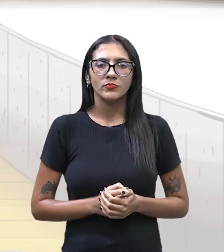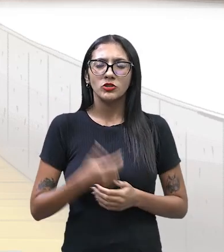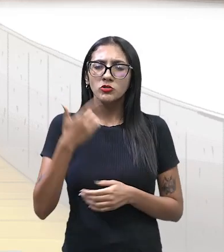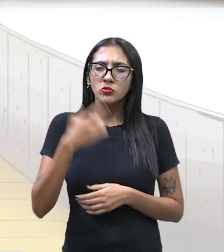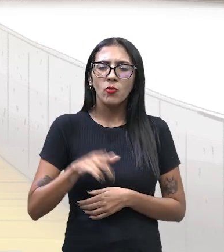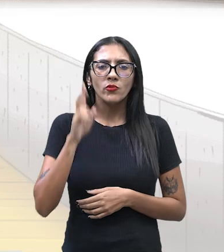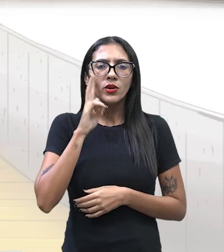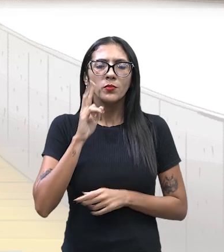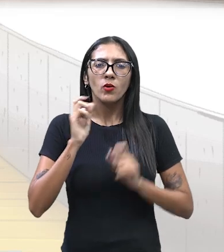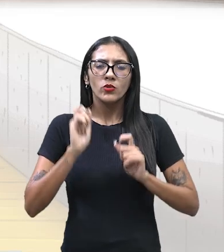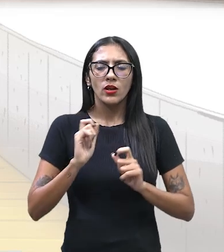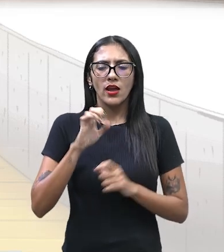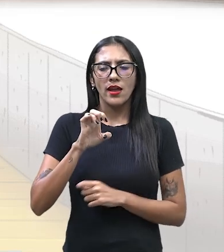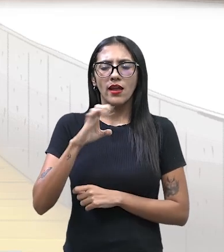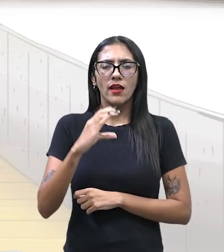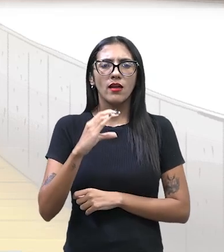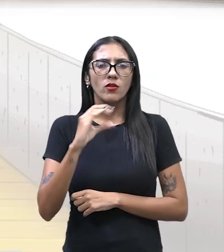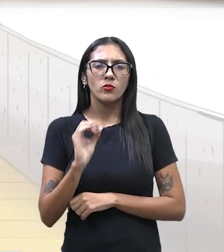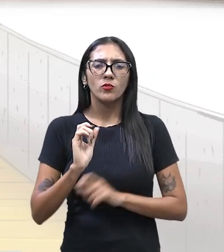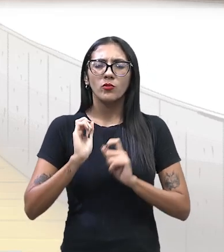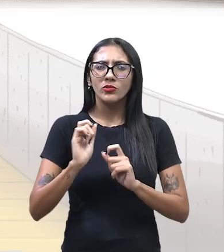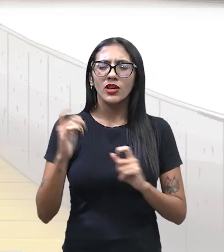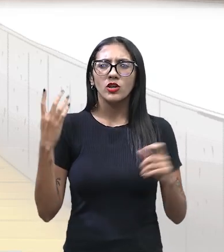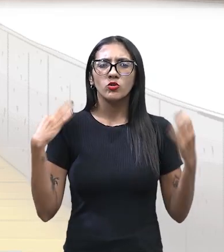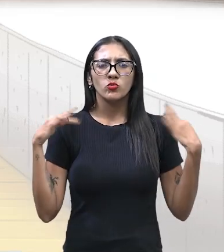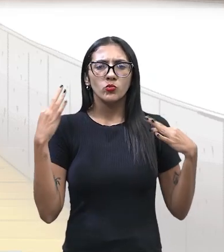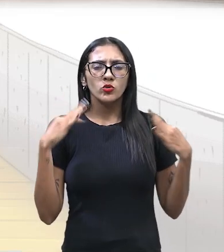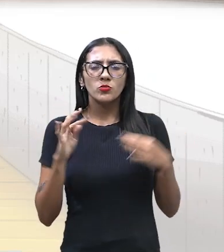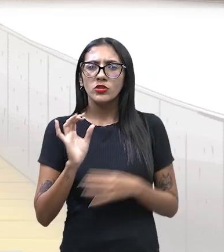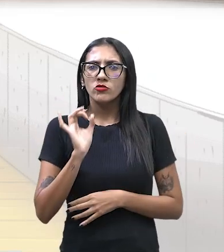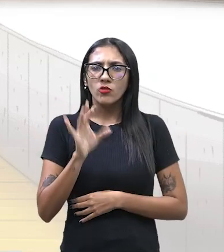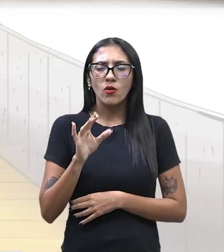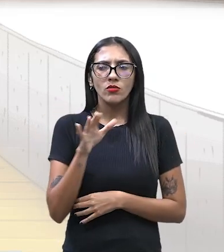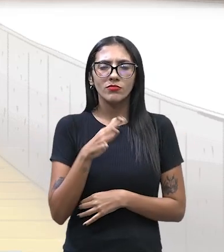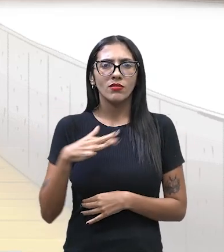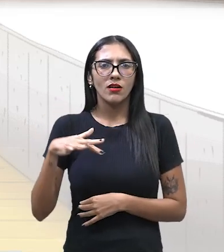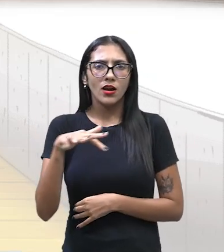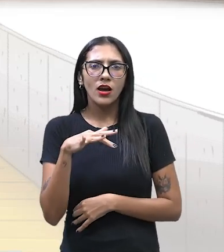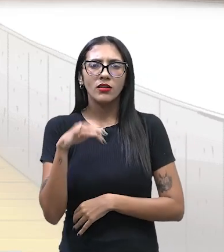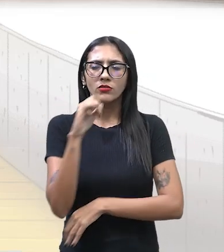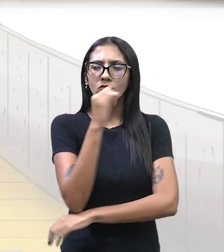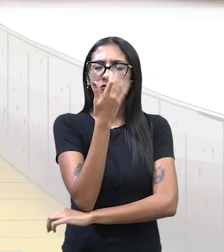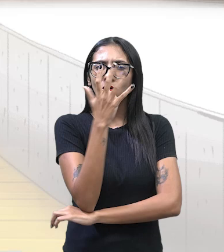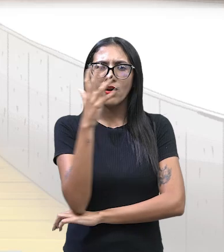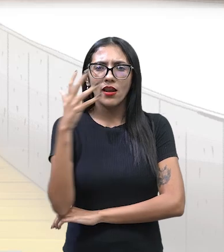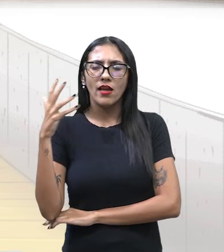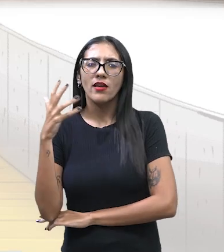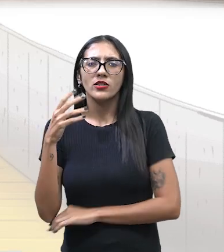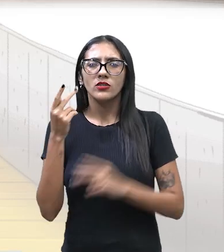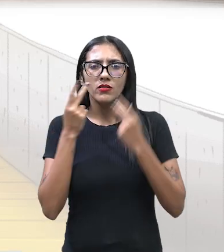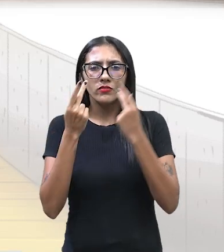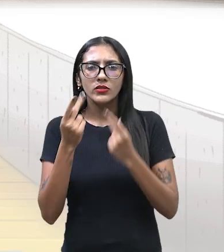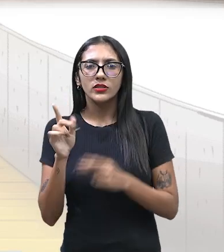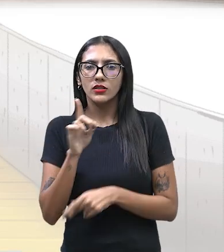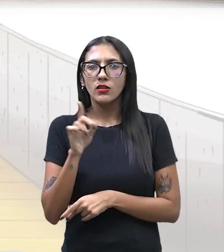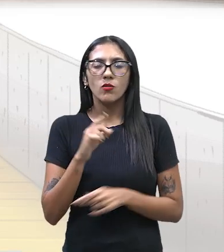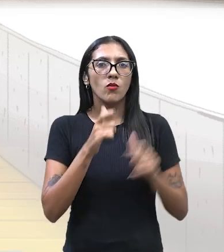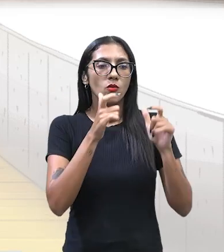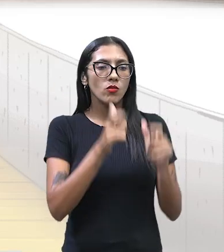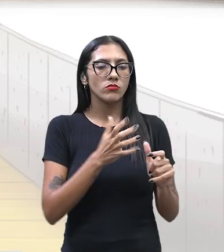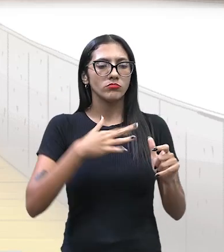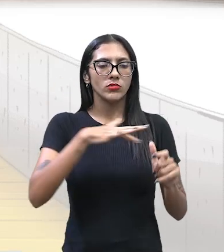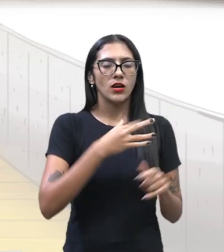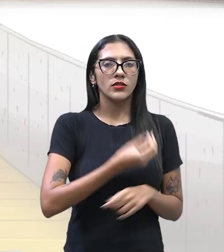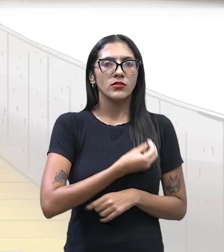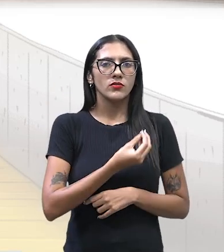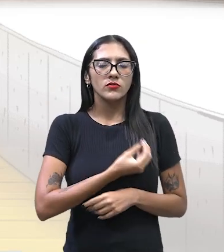ecoturismo, o ecoturismo, não é só o ambiente, floresta, a ecologia, não, é o ambiente onde você está,